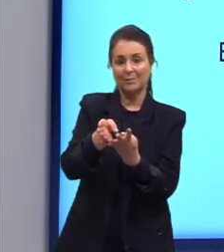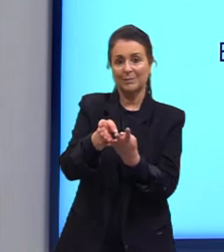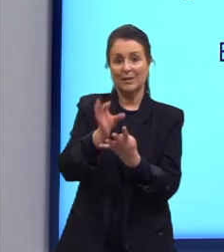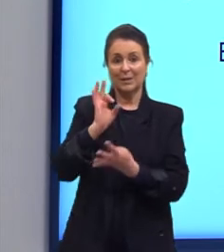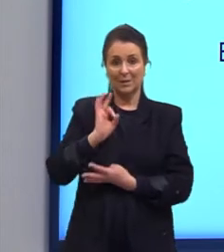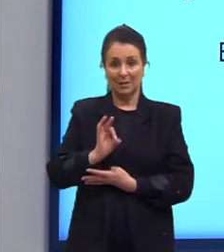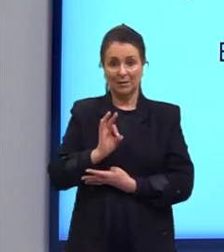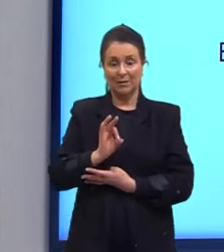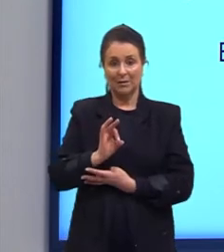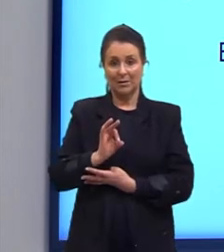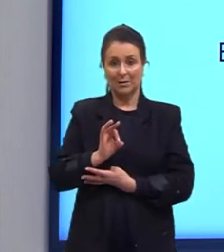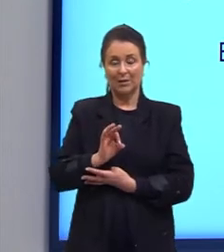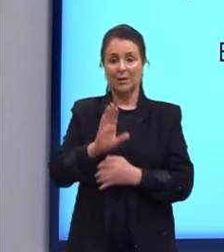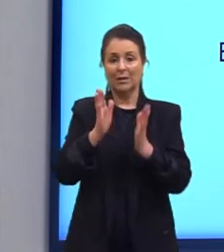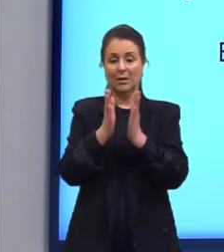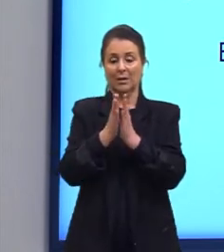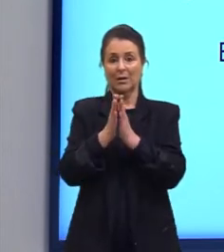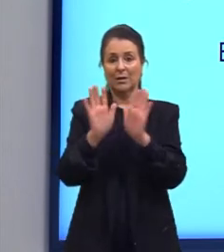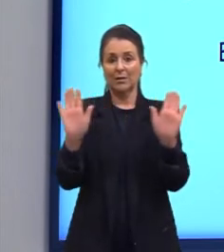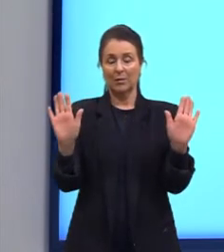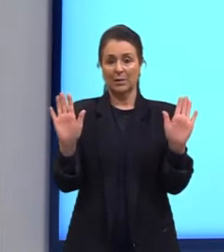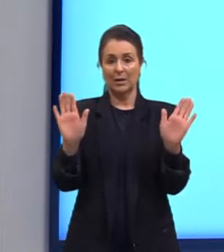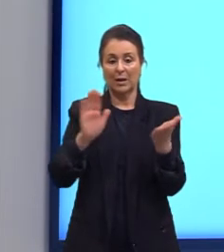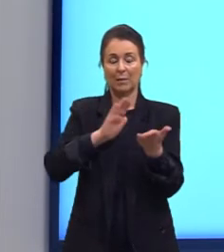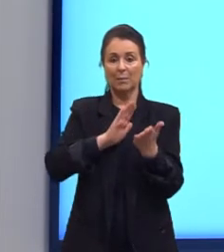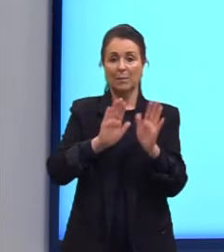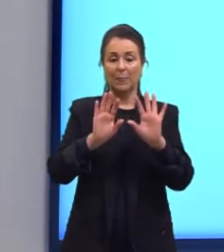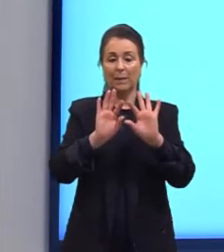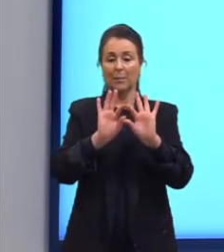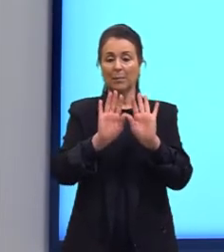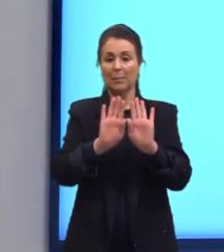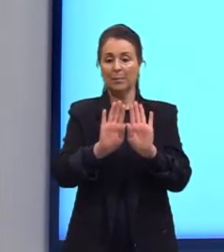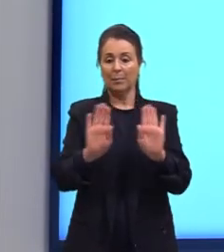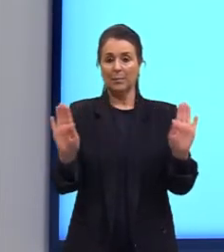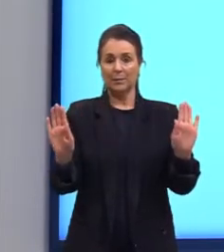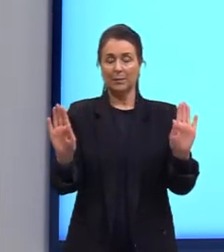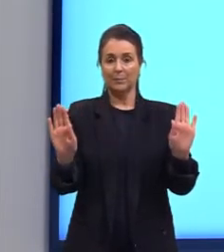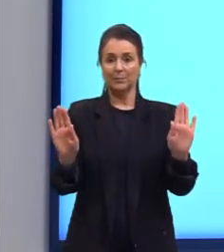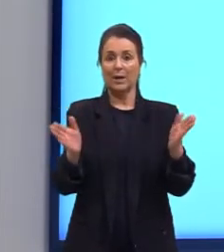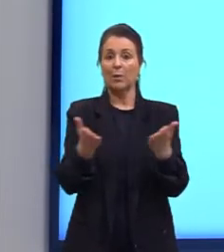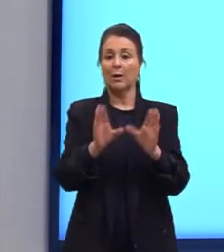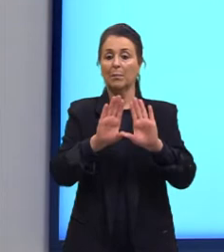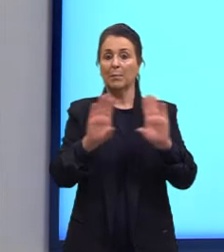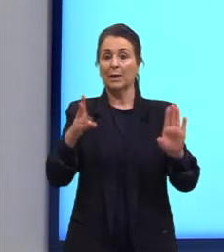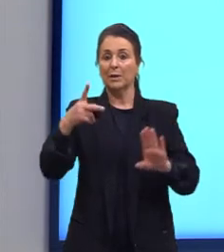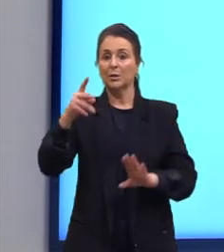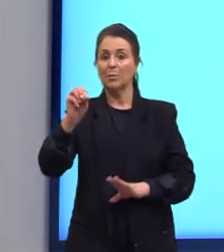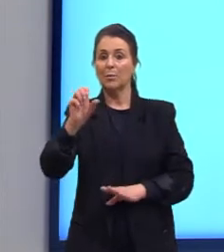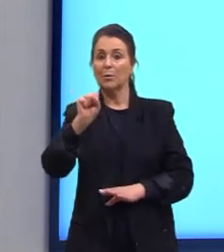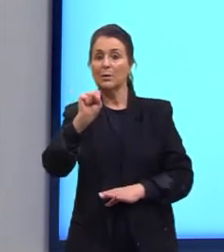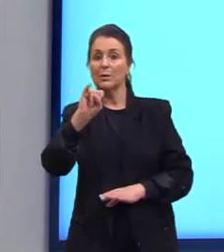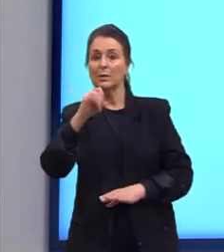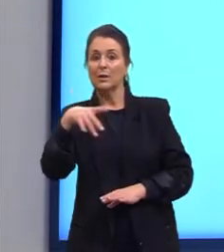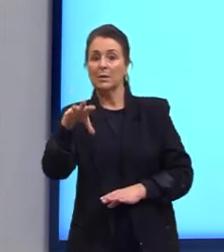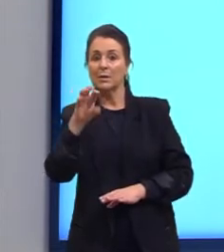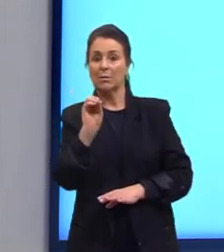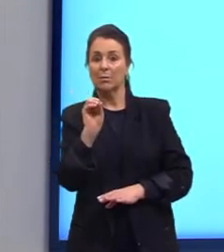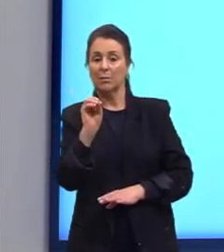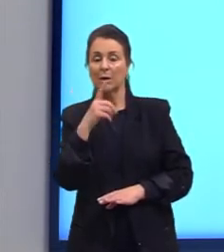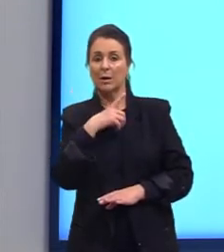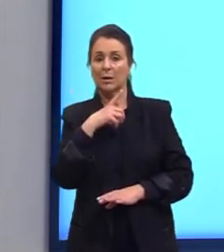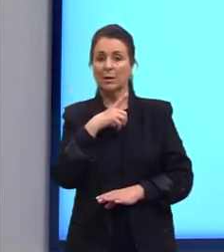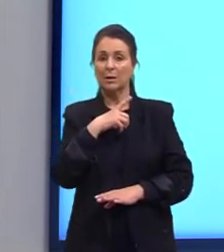certo? Essa é a isomeria plana de cadeia. Na plana de posição é onde vai ocorrer,